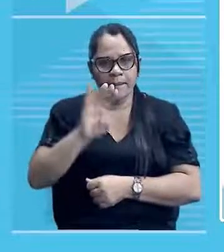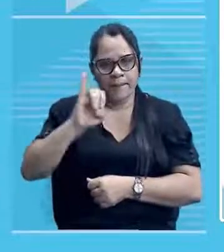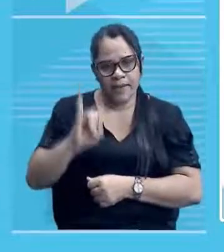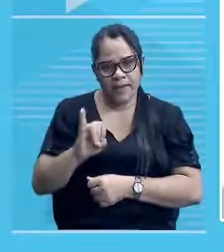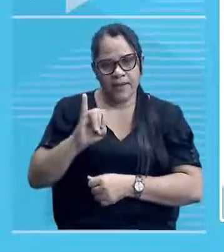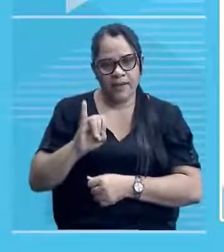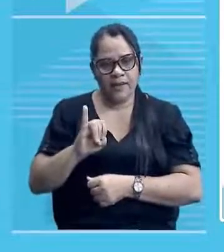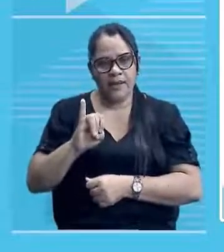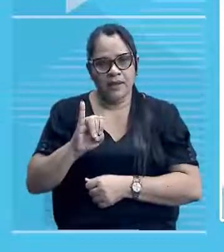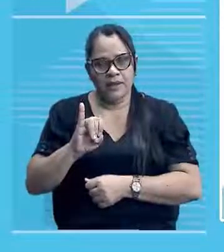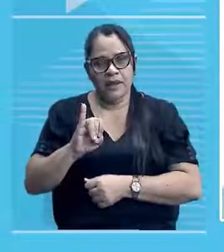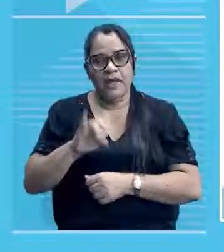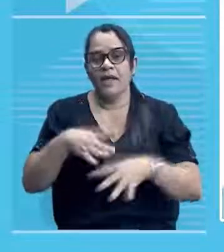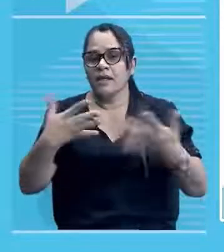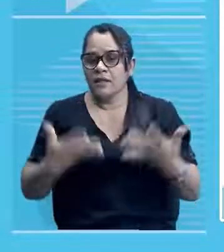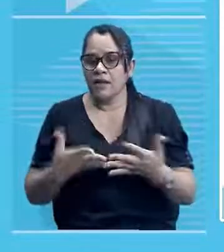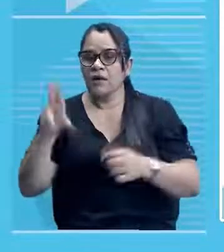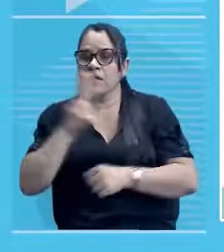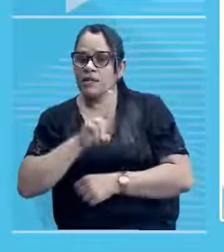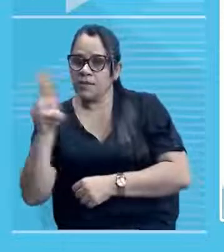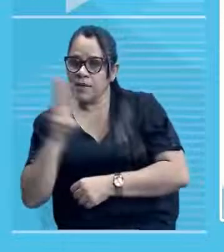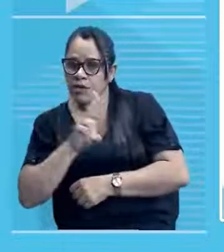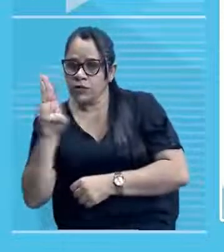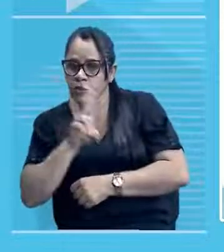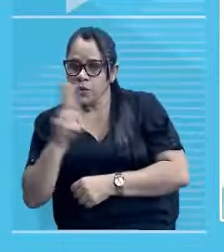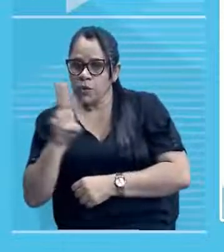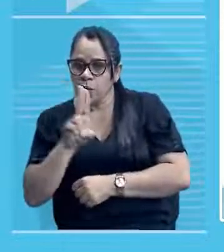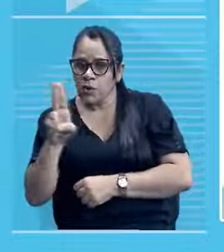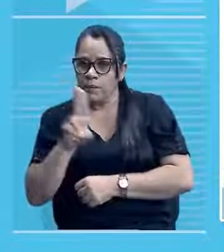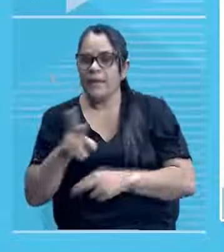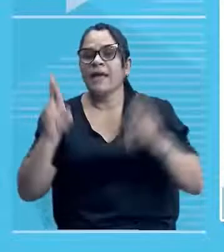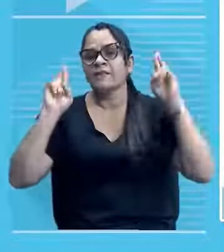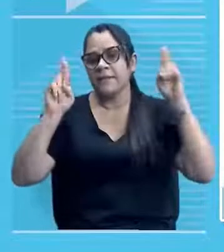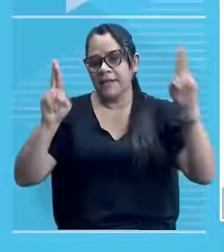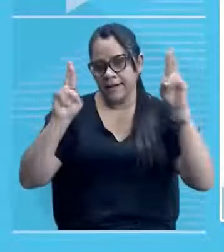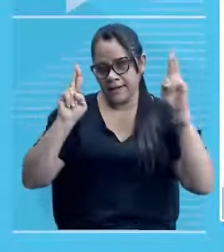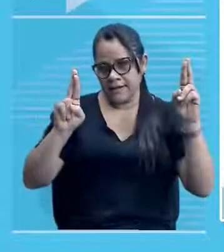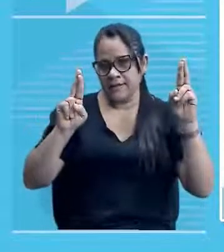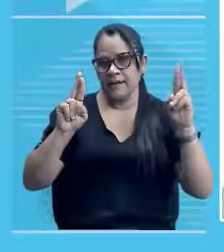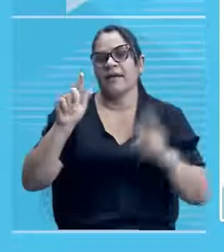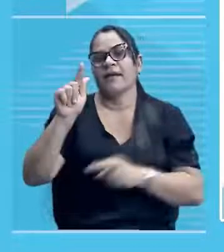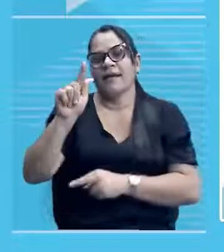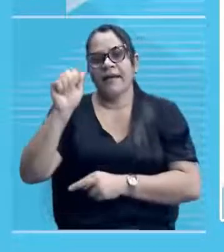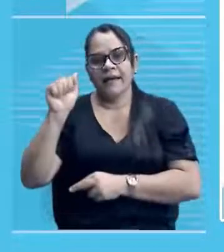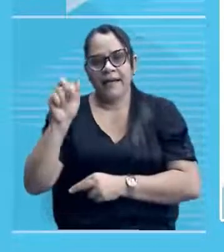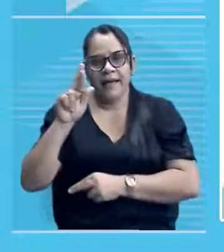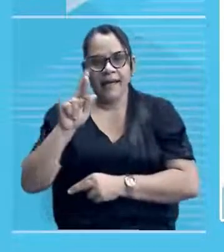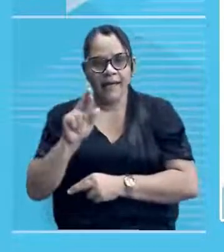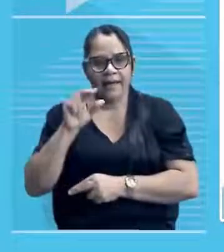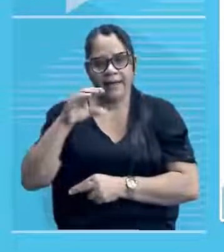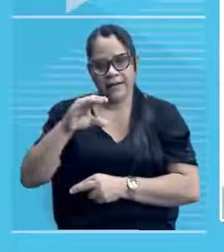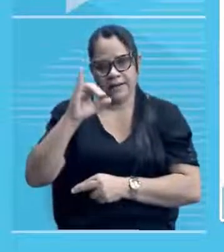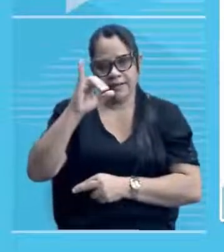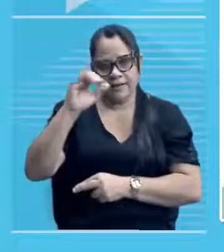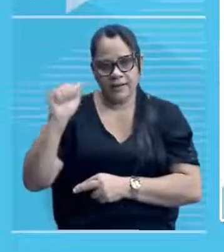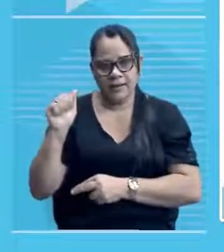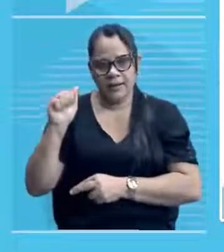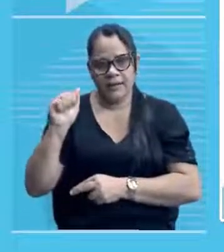ser... Passou a receber essa denominação memorial Esperança Garcia, Nada mais justo, né? Nada mais né?